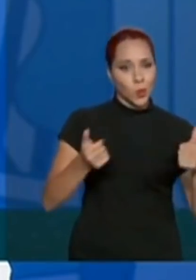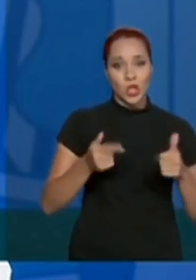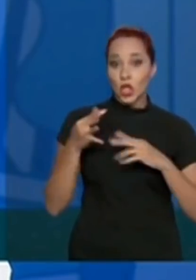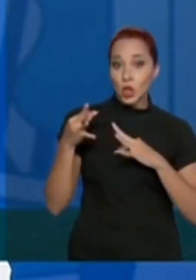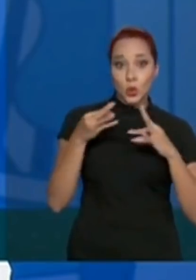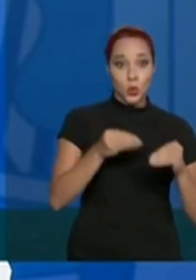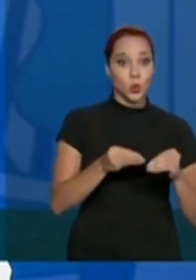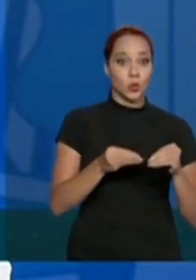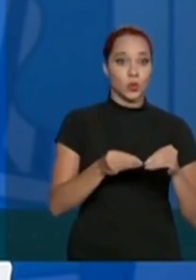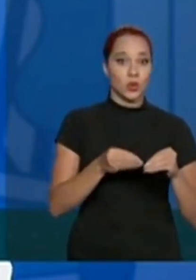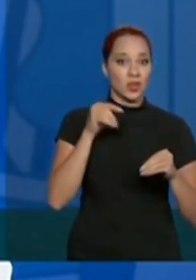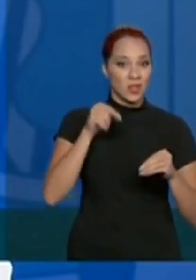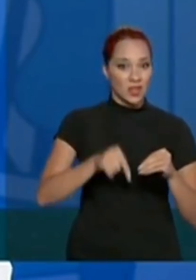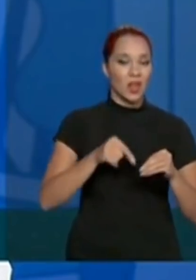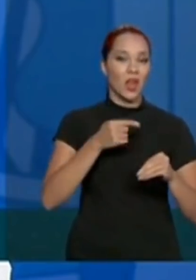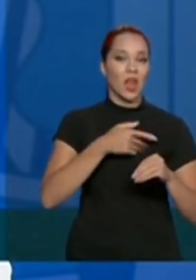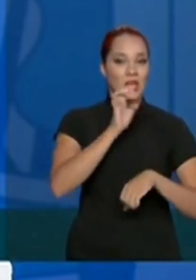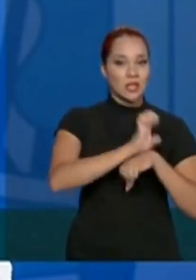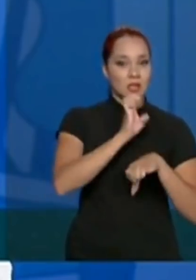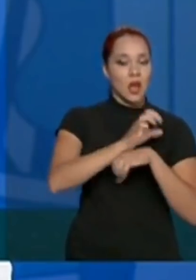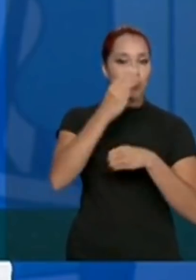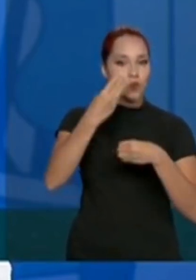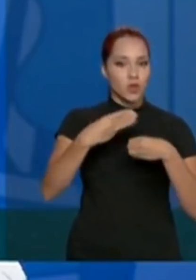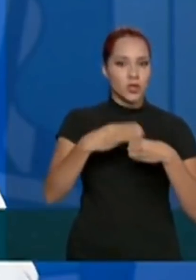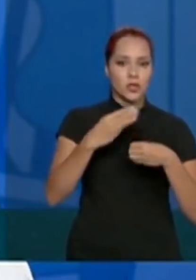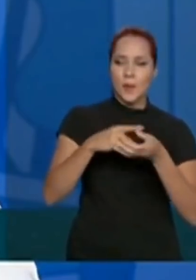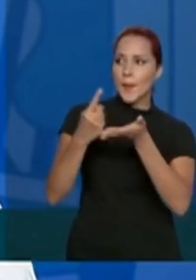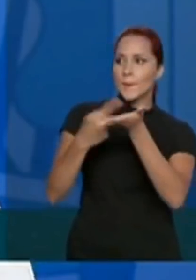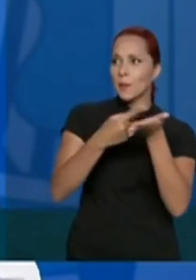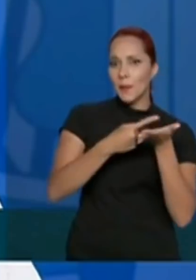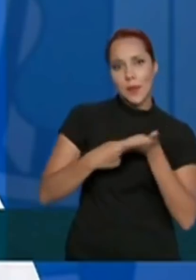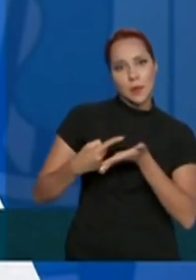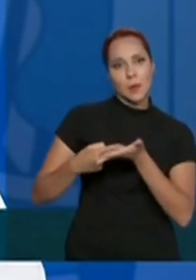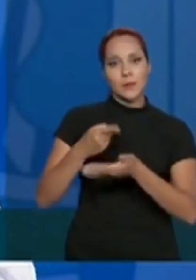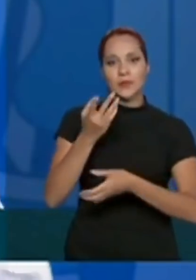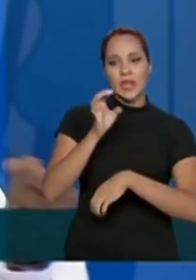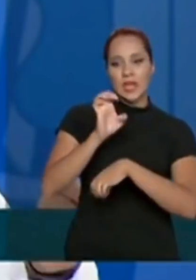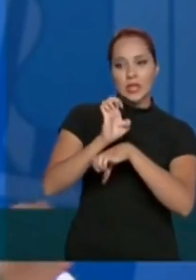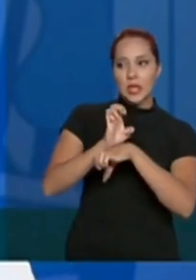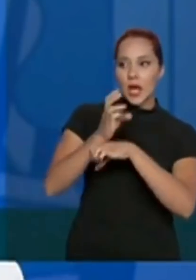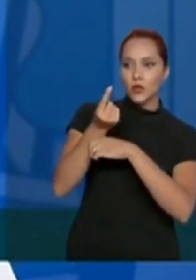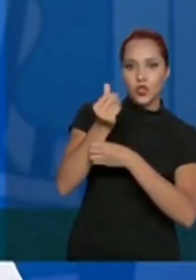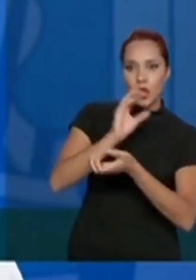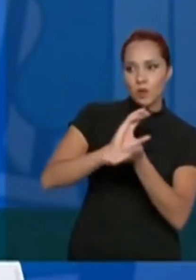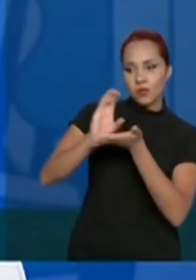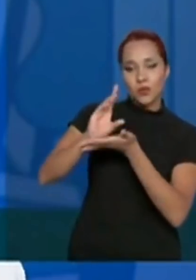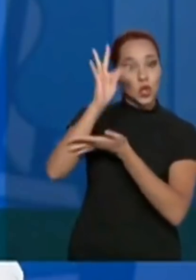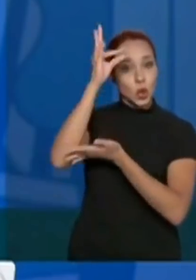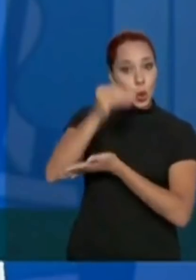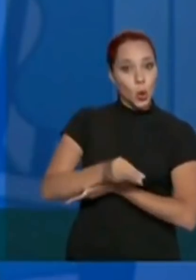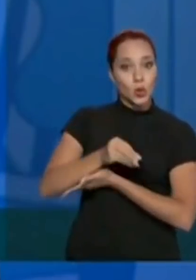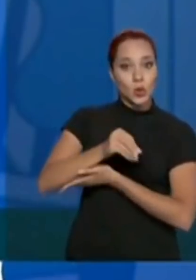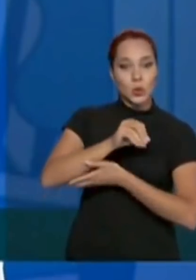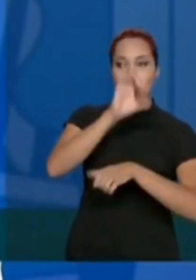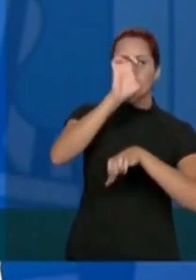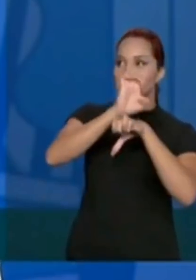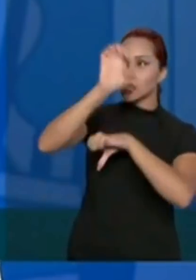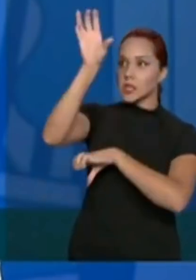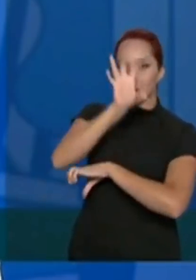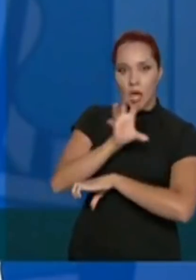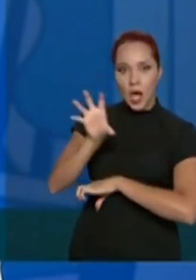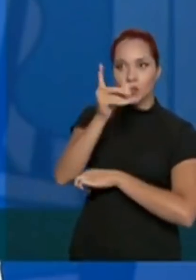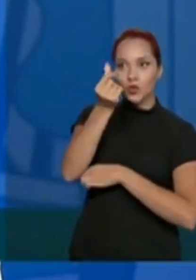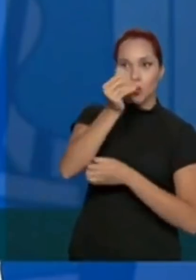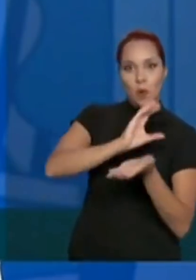tudo o que tem em relação a estados e municípios sendo pactuados, os estados receberam dinheiro, todos eles receberam recursos nas suas